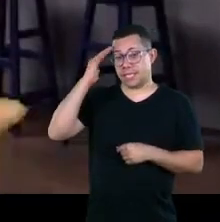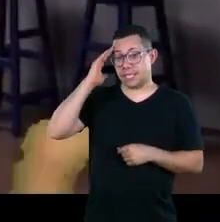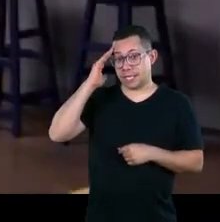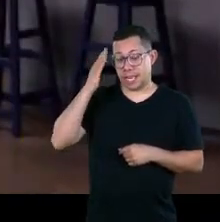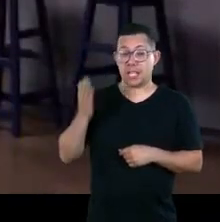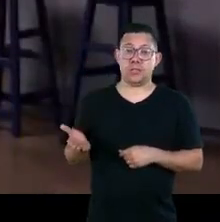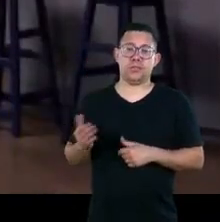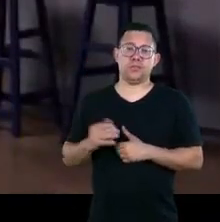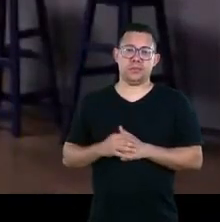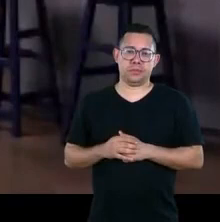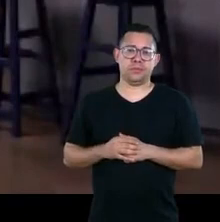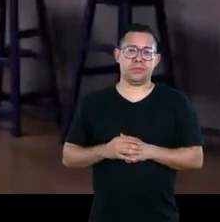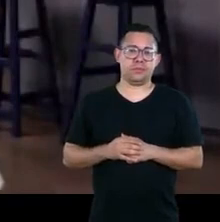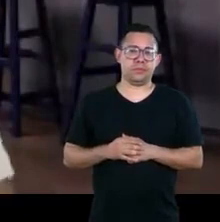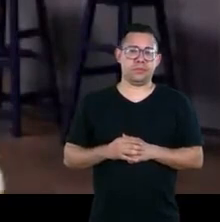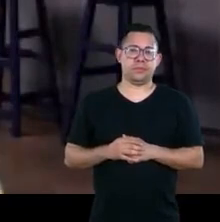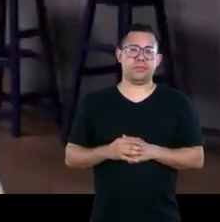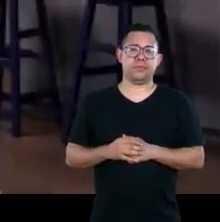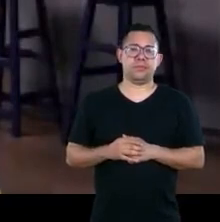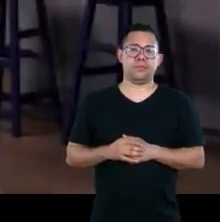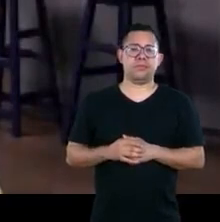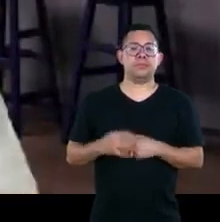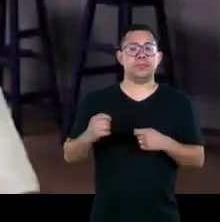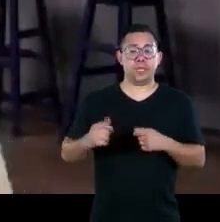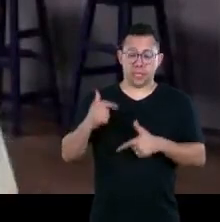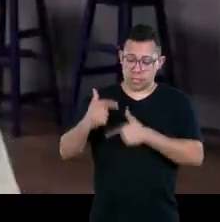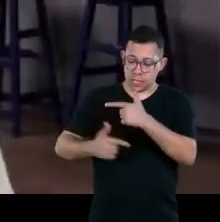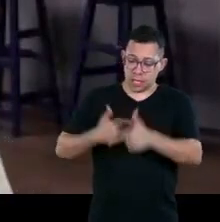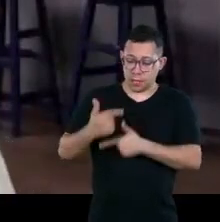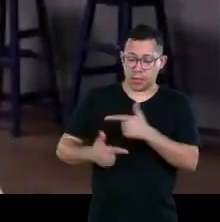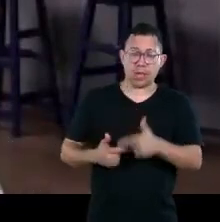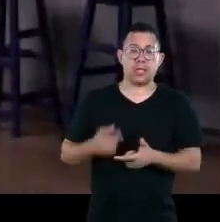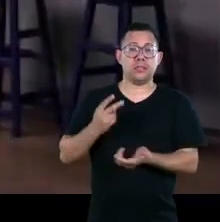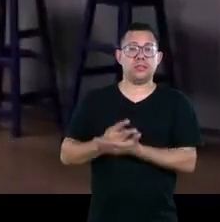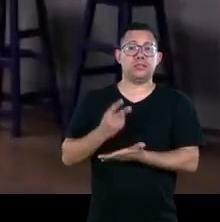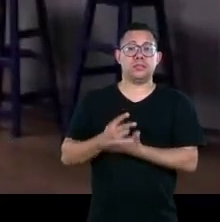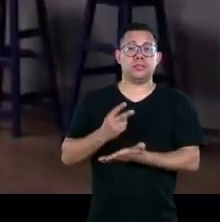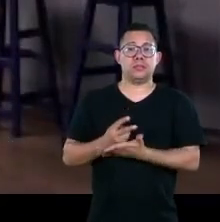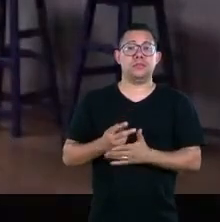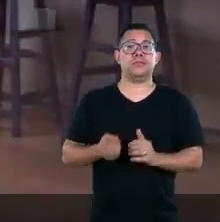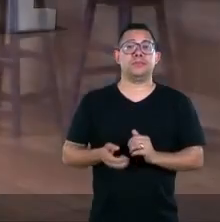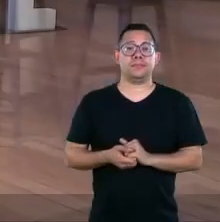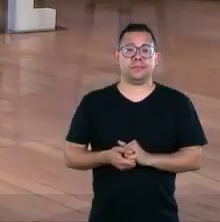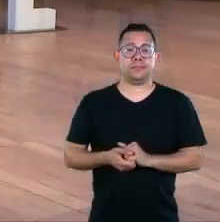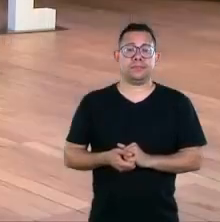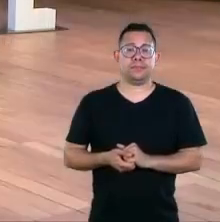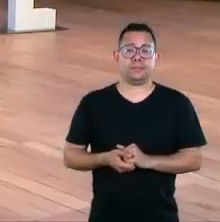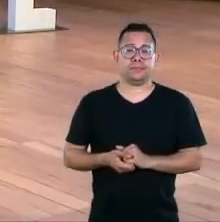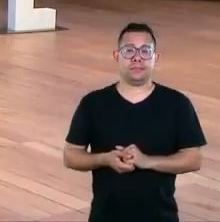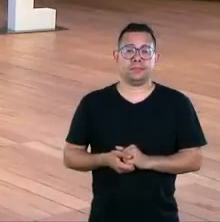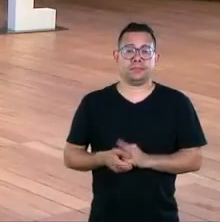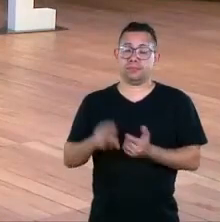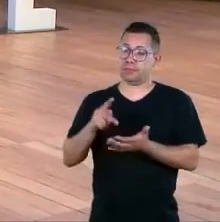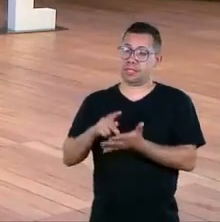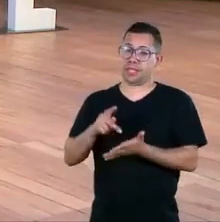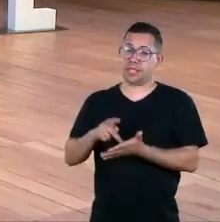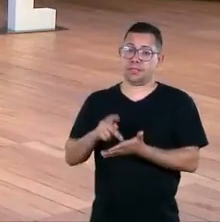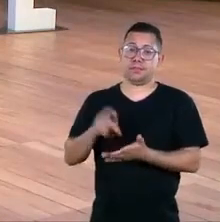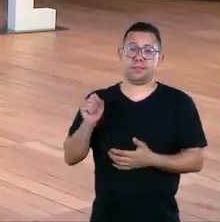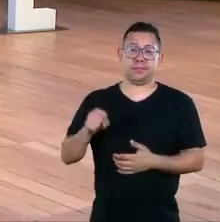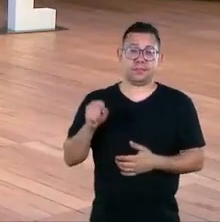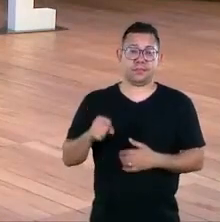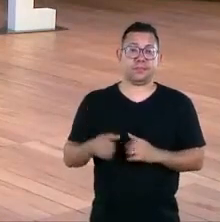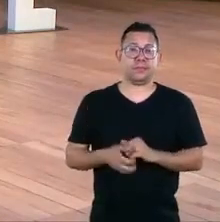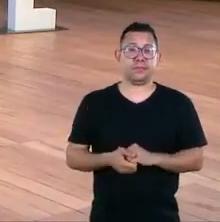entidades elas são entidades para gerar mais impacto eu preciso doar mais para essas entidades é verdade com certeza a gente tem mais uma